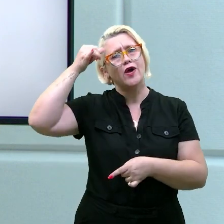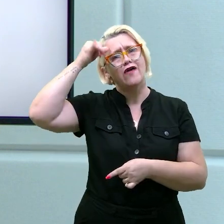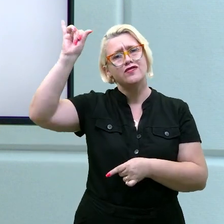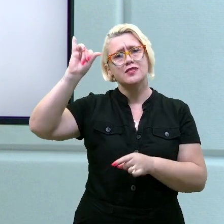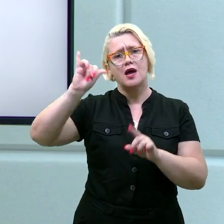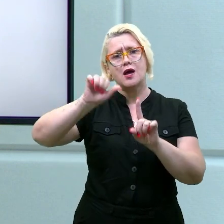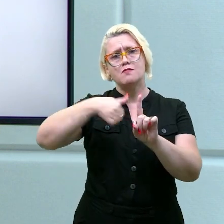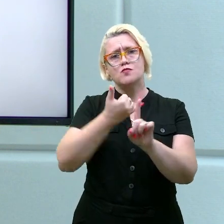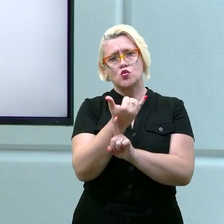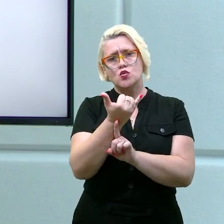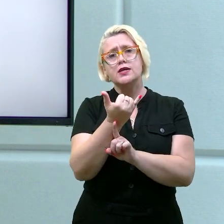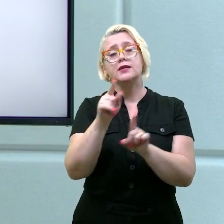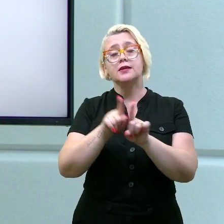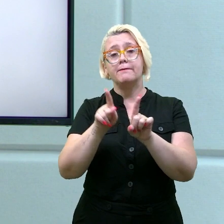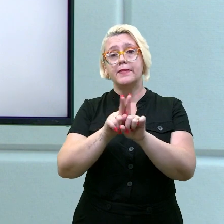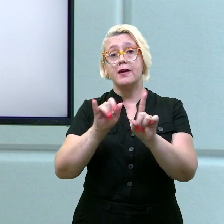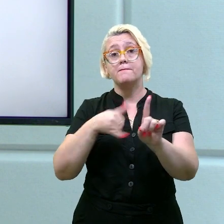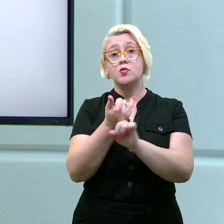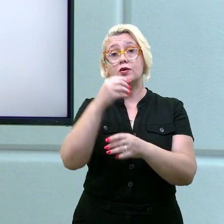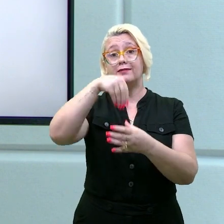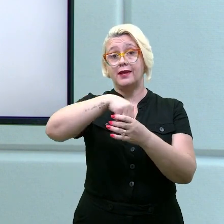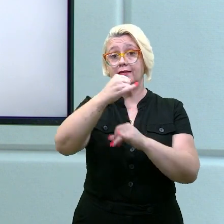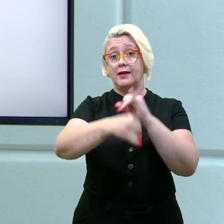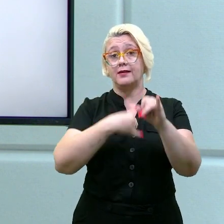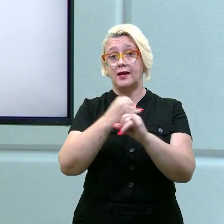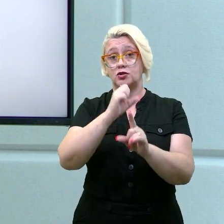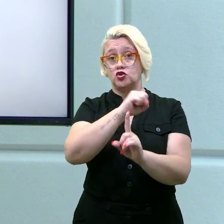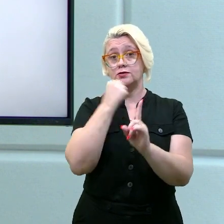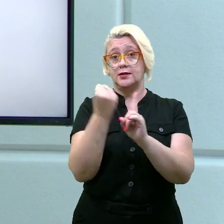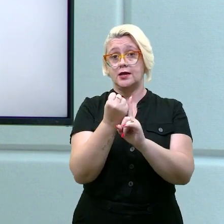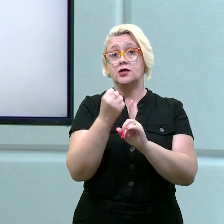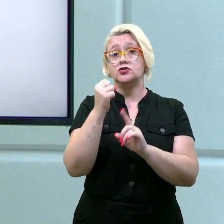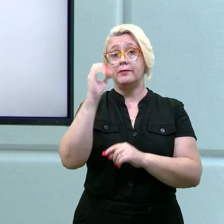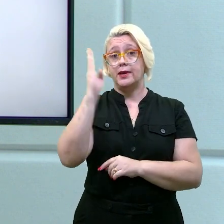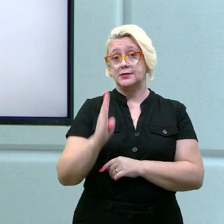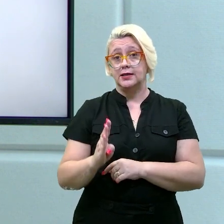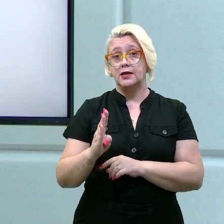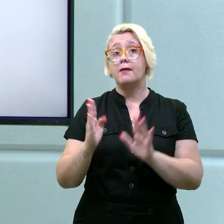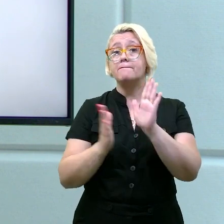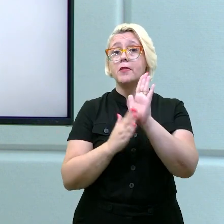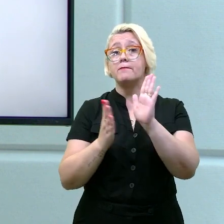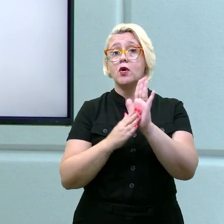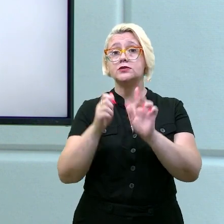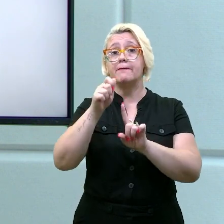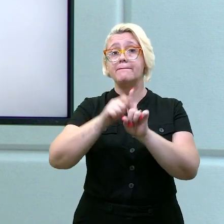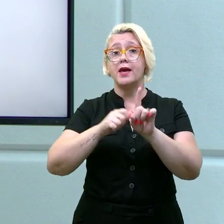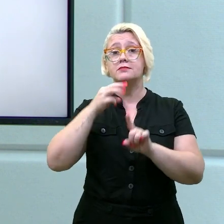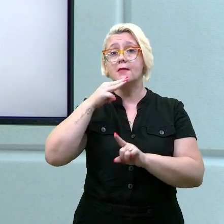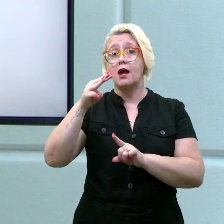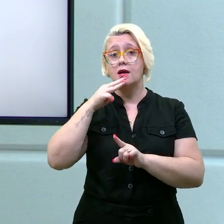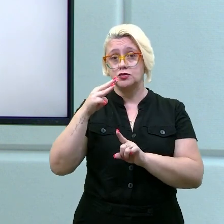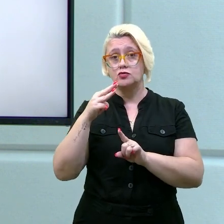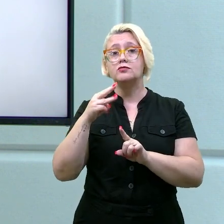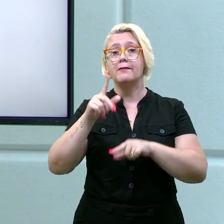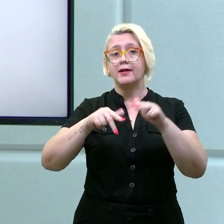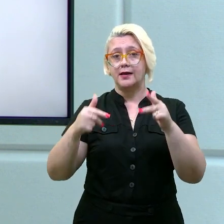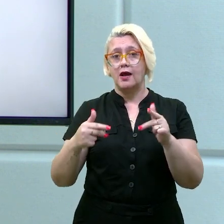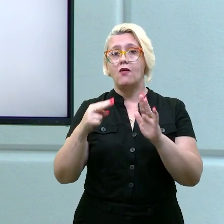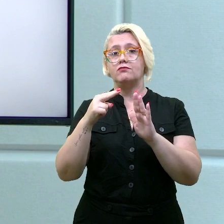sociedade brasileira, que é a proposta do mês de março do material do redação nota mil.